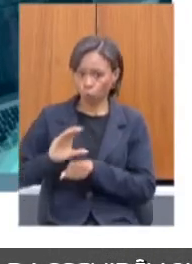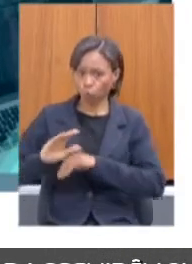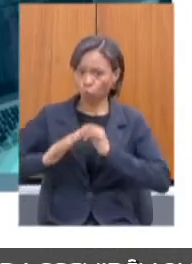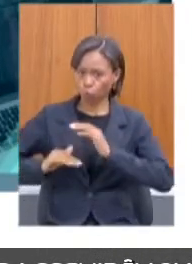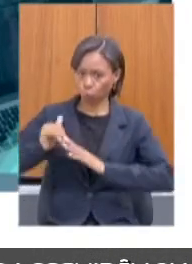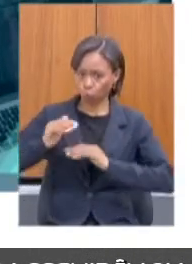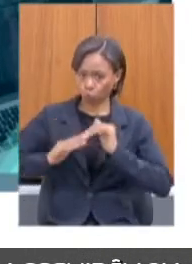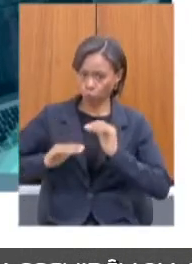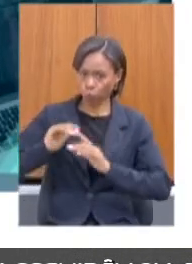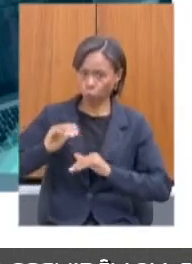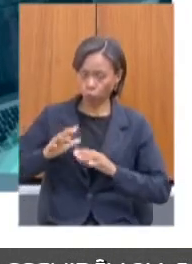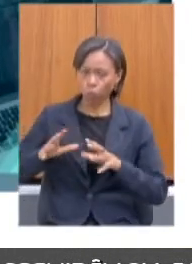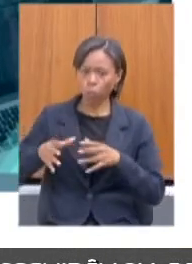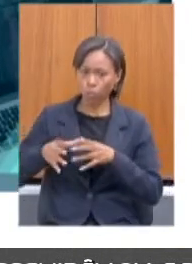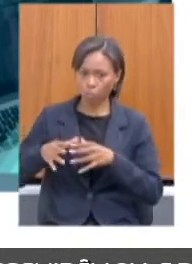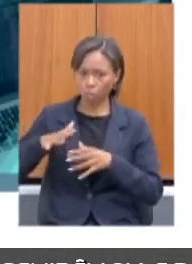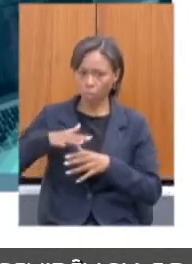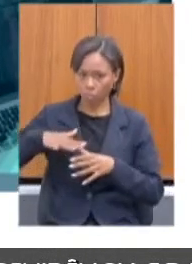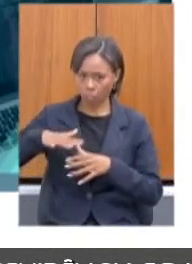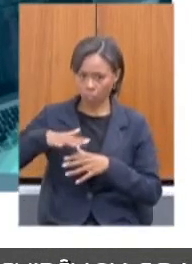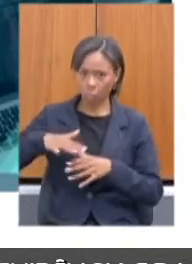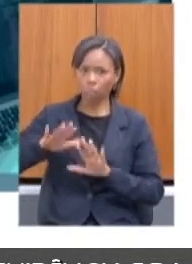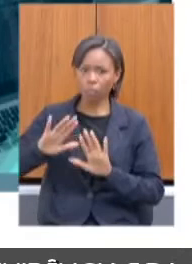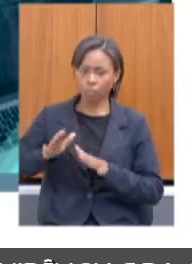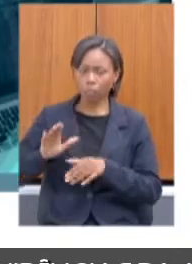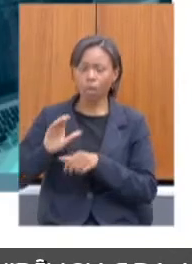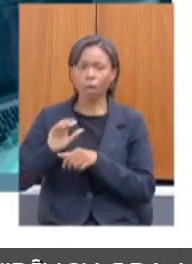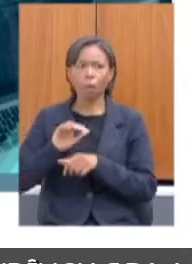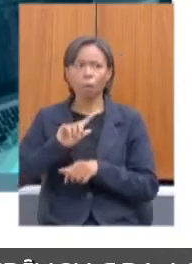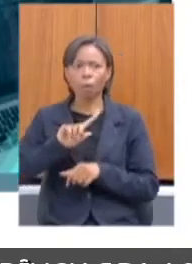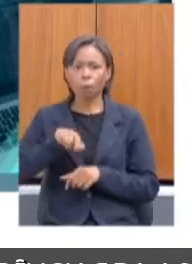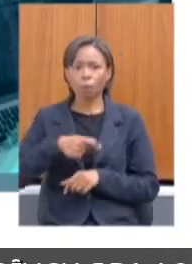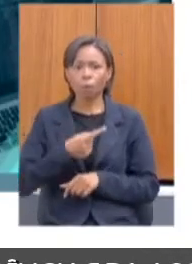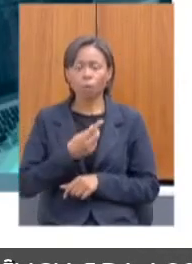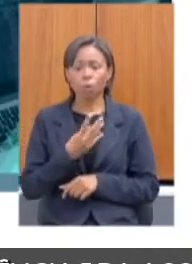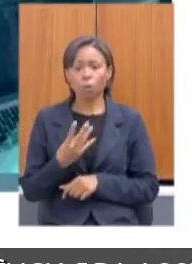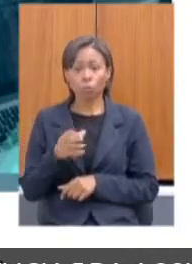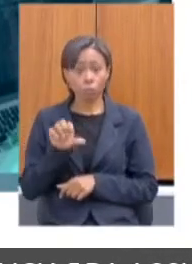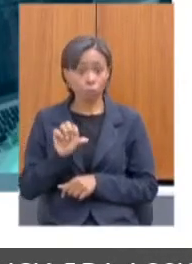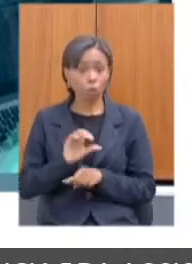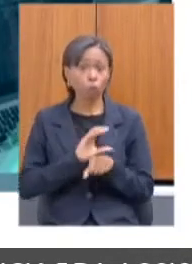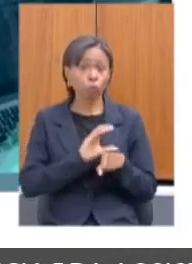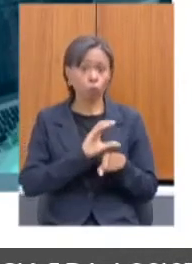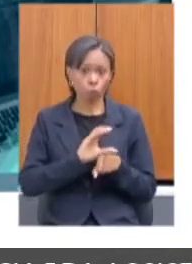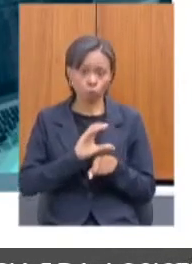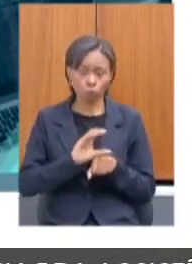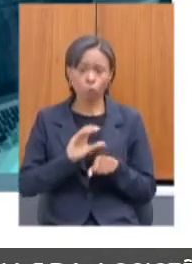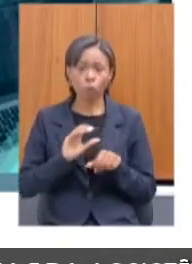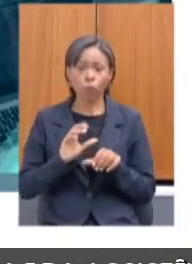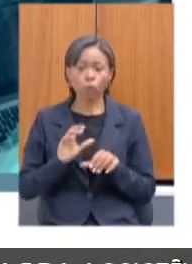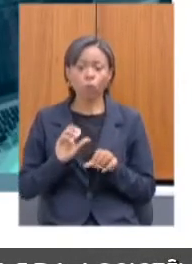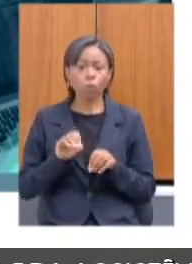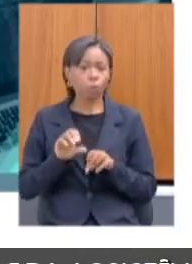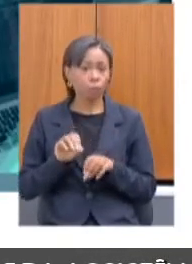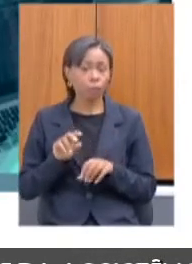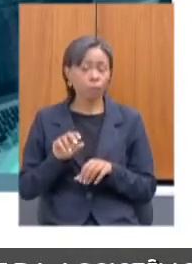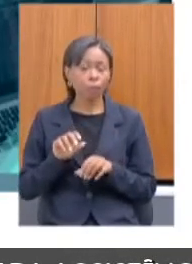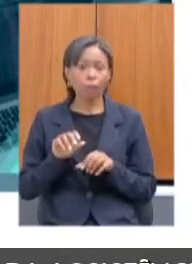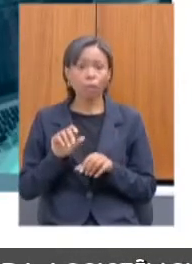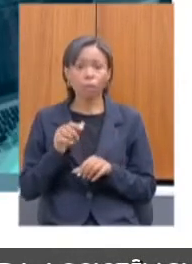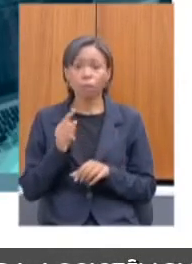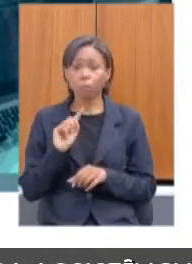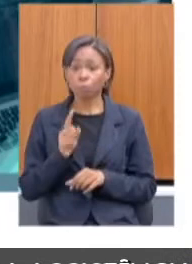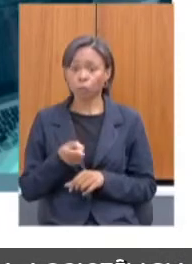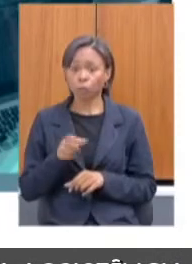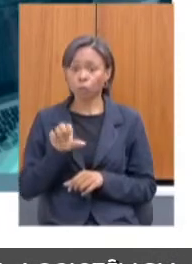eixo de formação foram elaborados em 49 turmas e vão ser oferecidas 1.960 vagas de